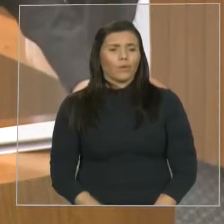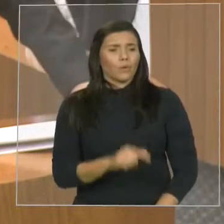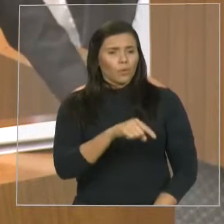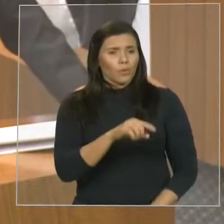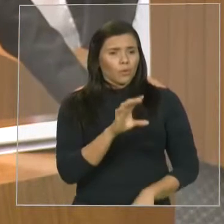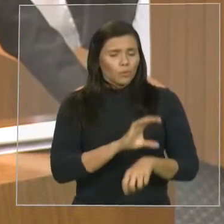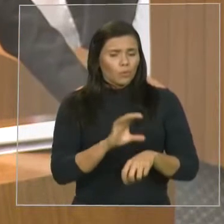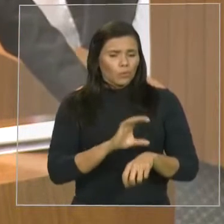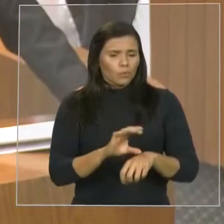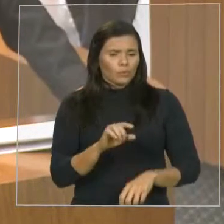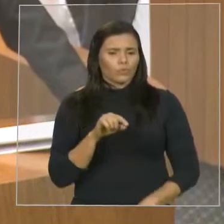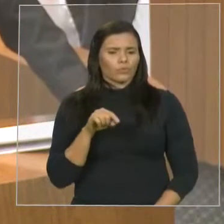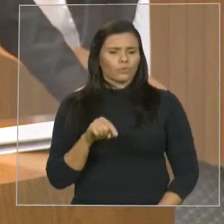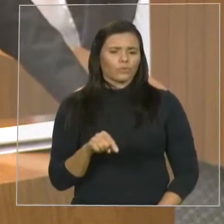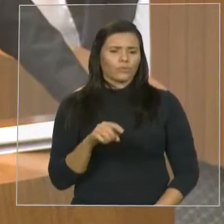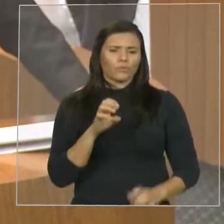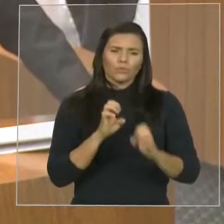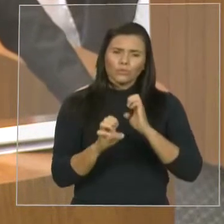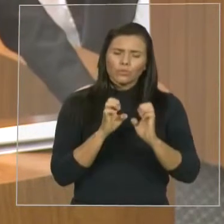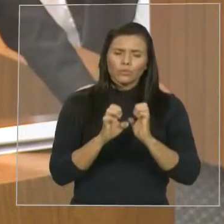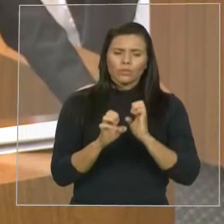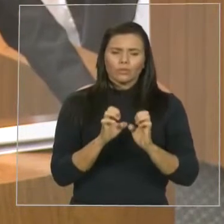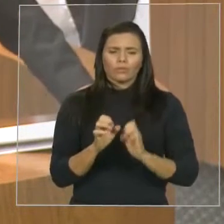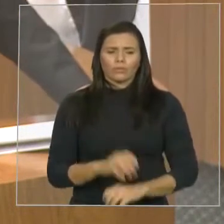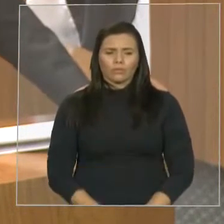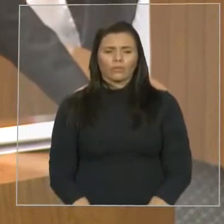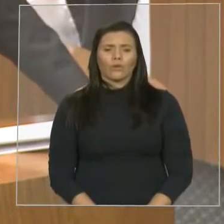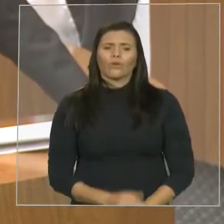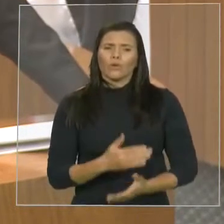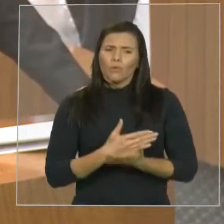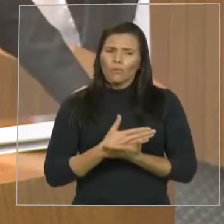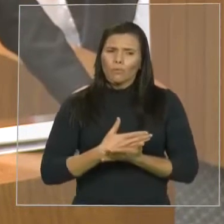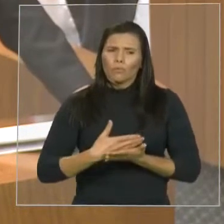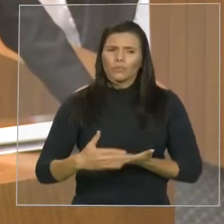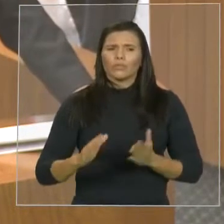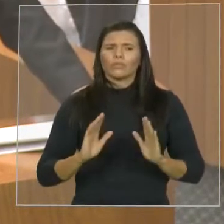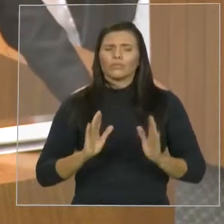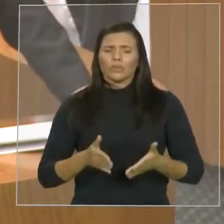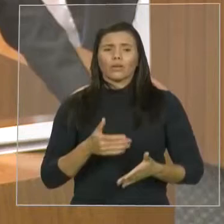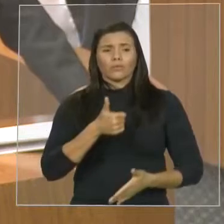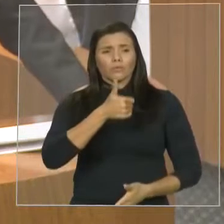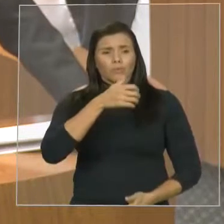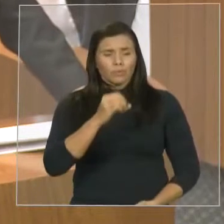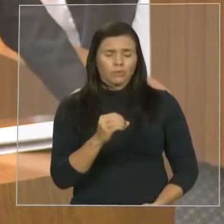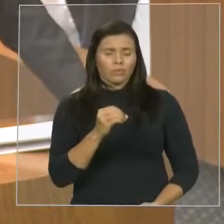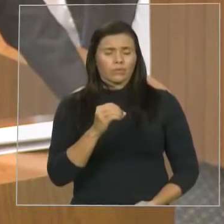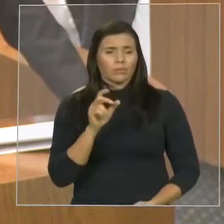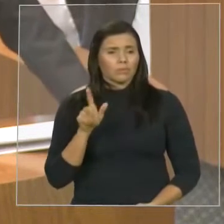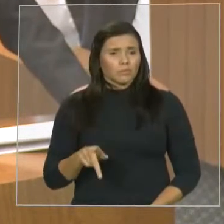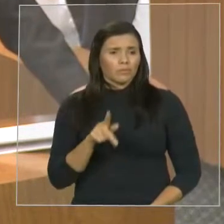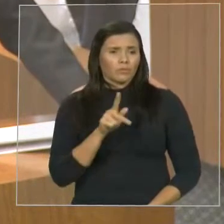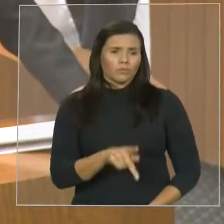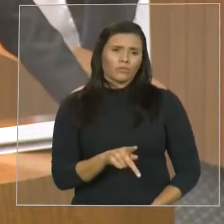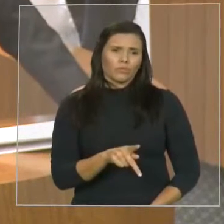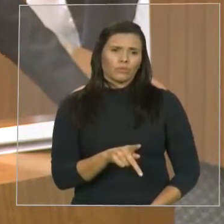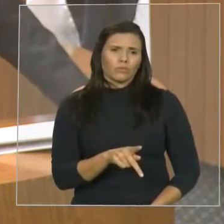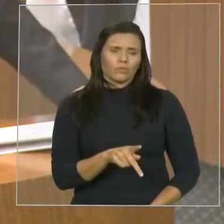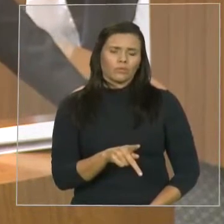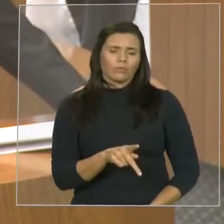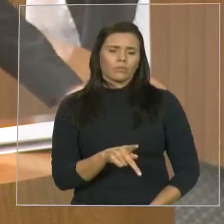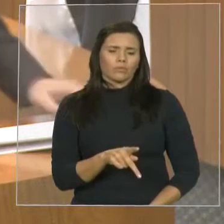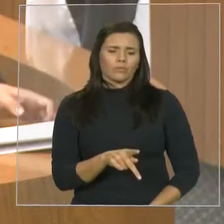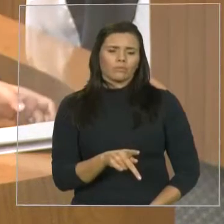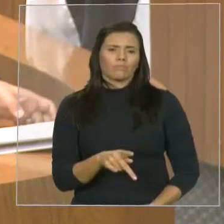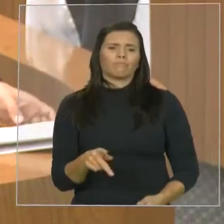o campus de Estreito, já vai nascer com 10 professores efetivos e depois irão mais. E